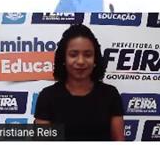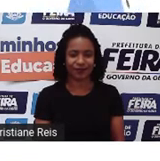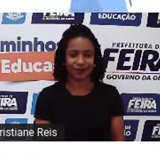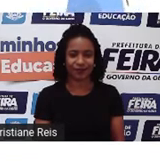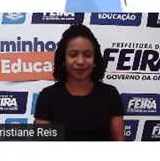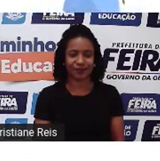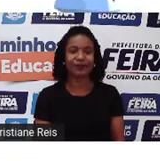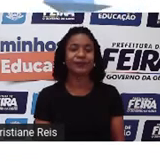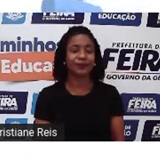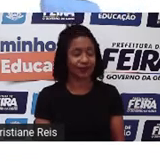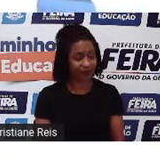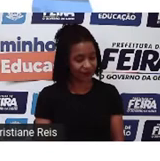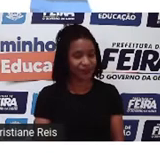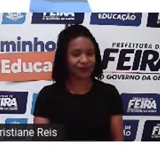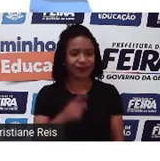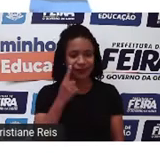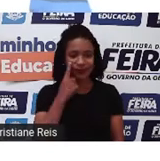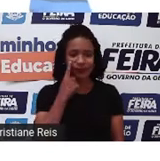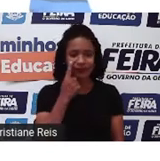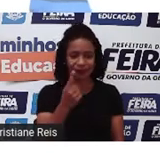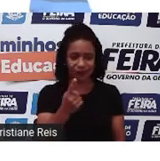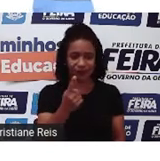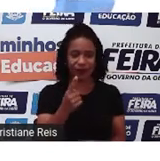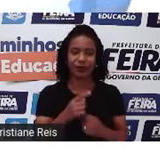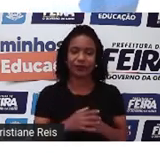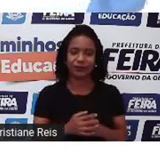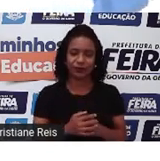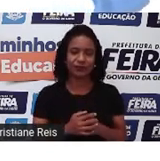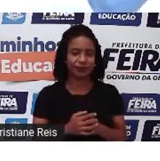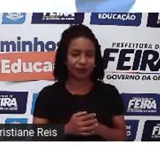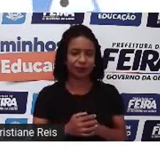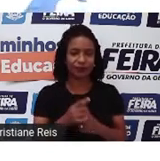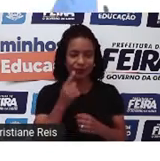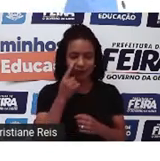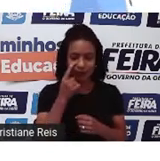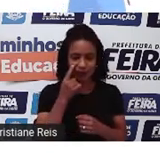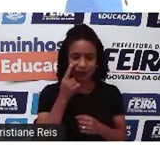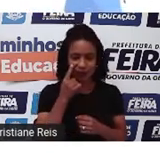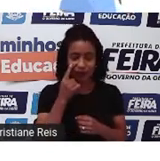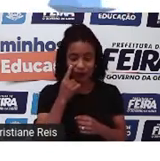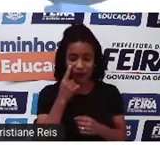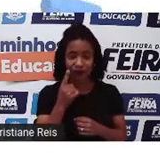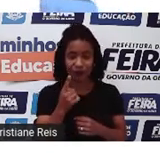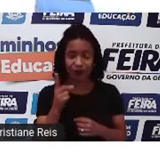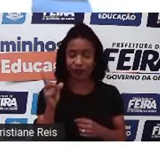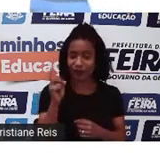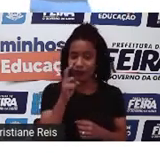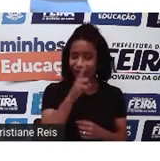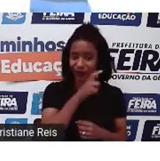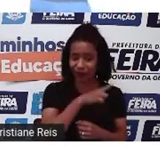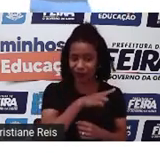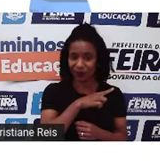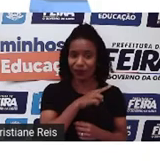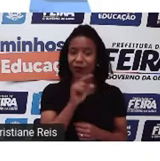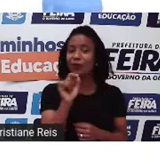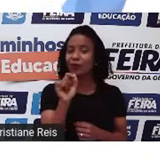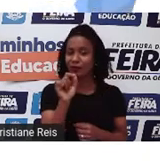Então, aqui nós temos o seguinte desafio. It's important to put alert online.